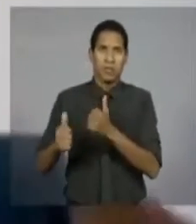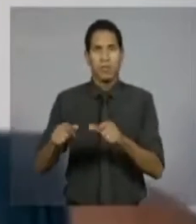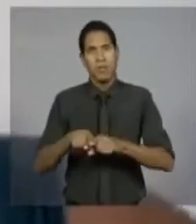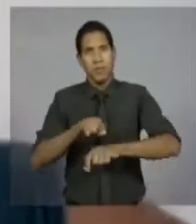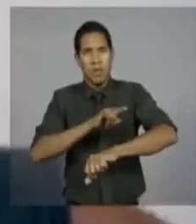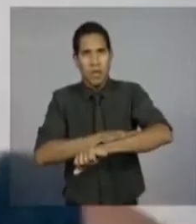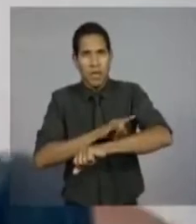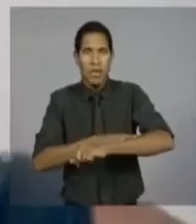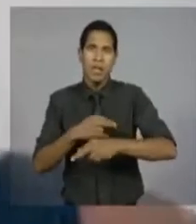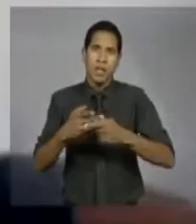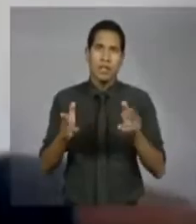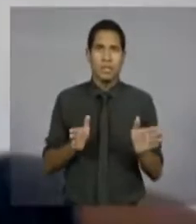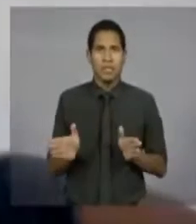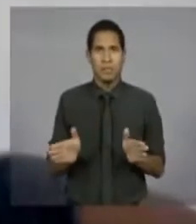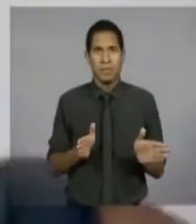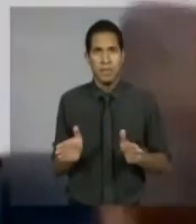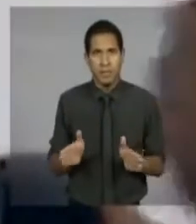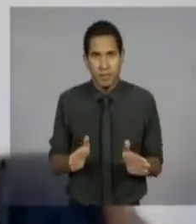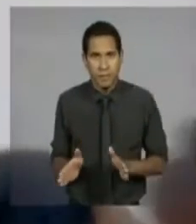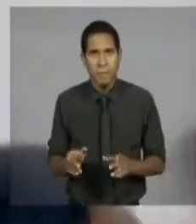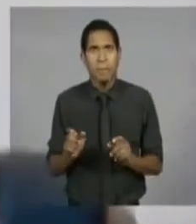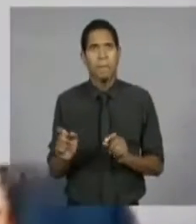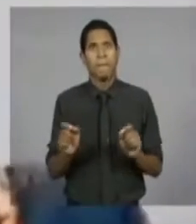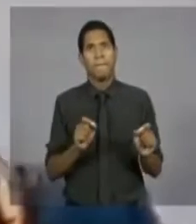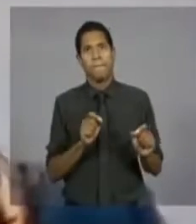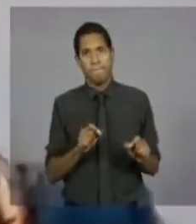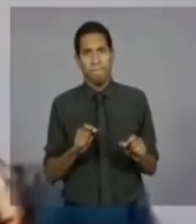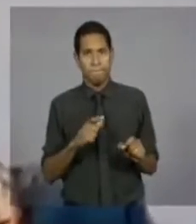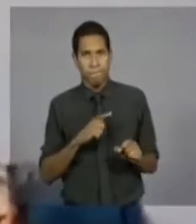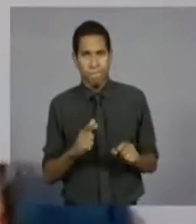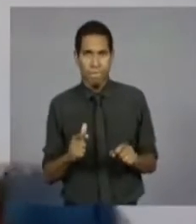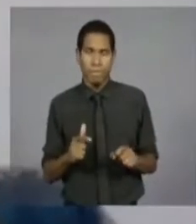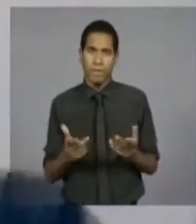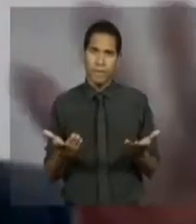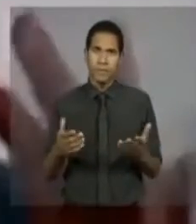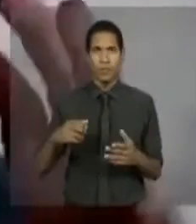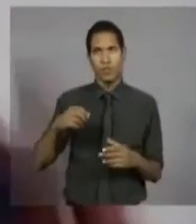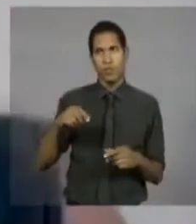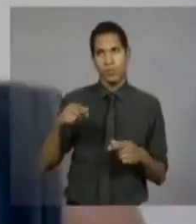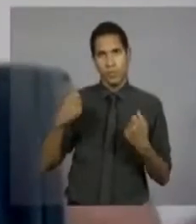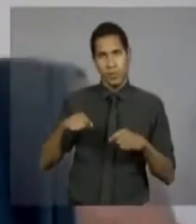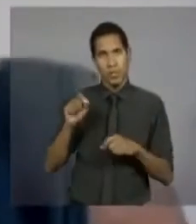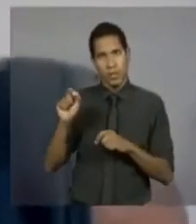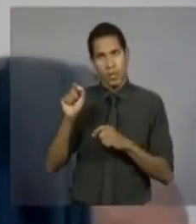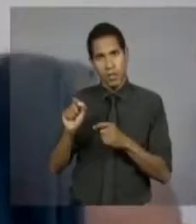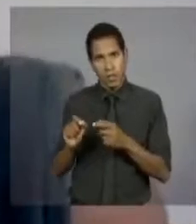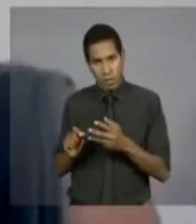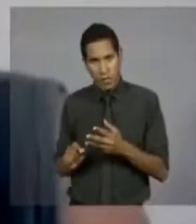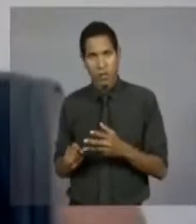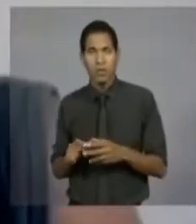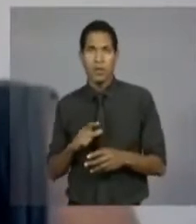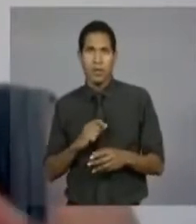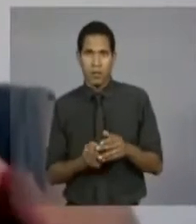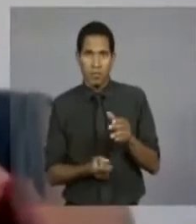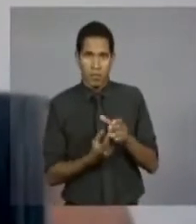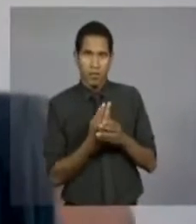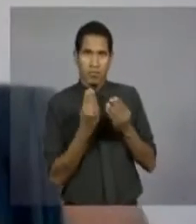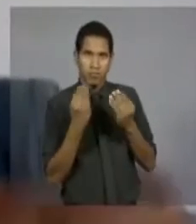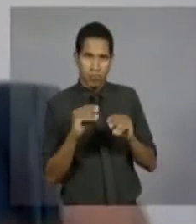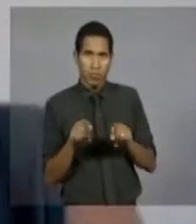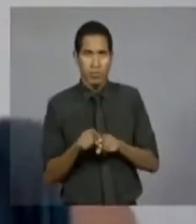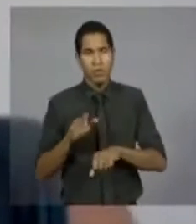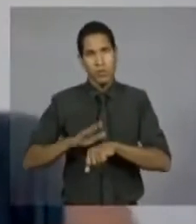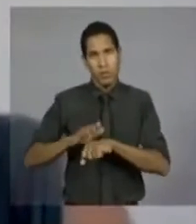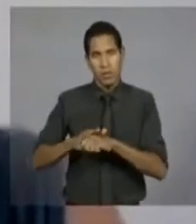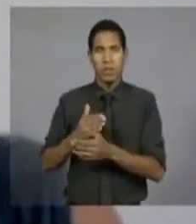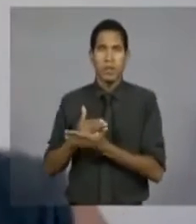banheiros, acessibilidade, acesso a interruptores de luz. Então, a verba de implantação é das condições para que o